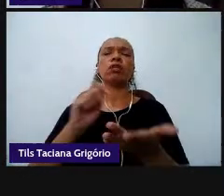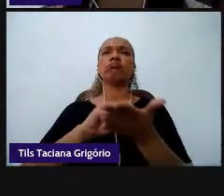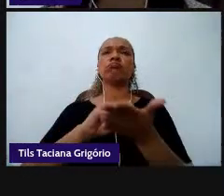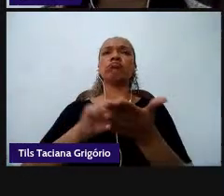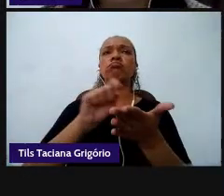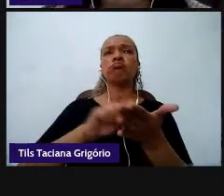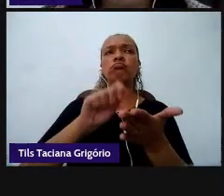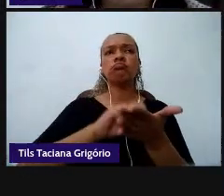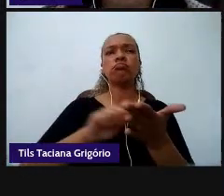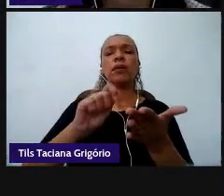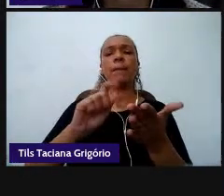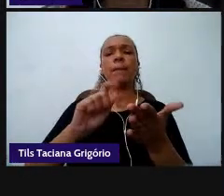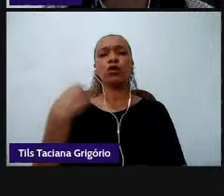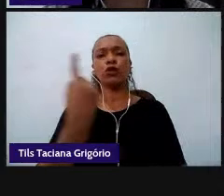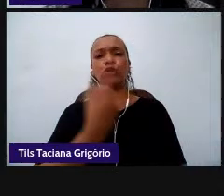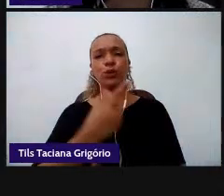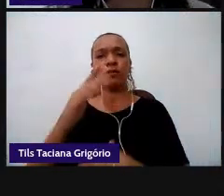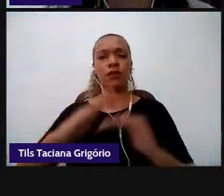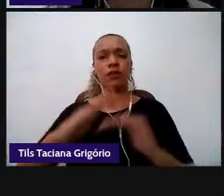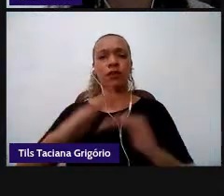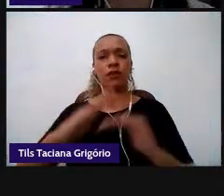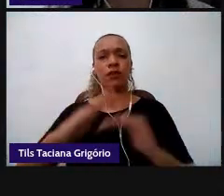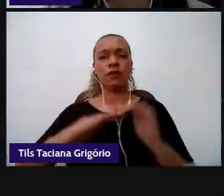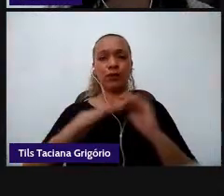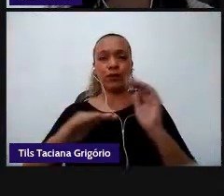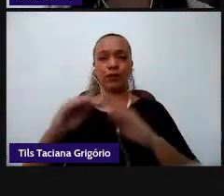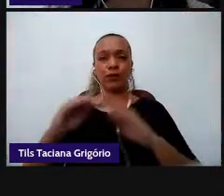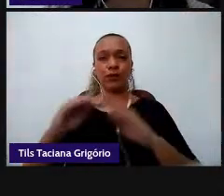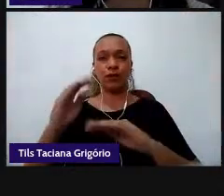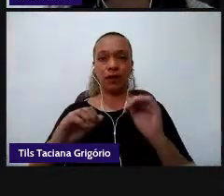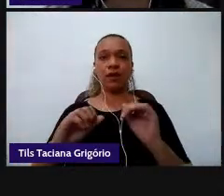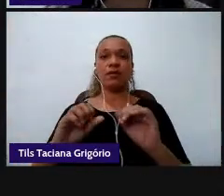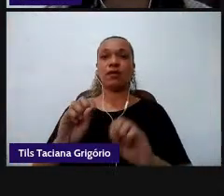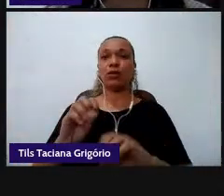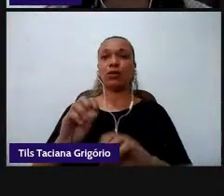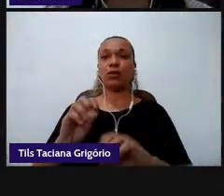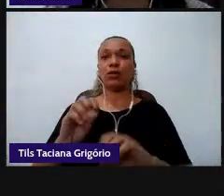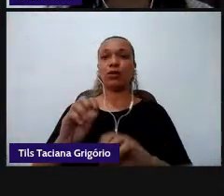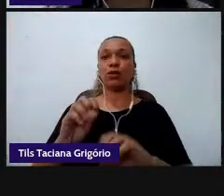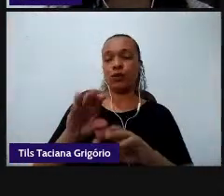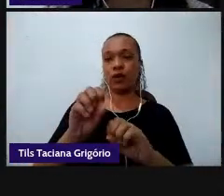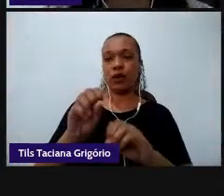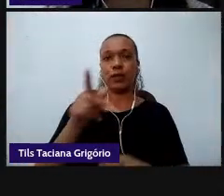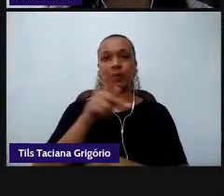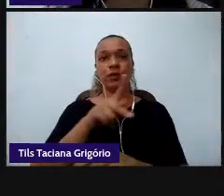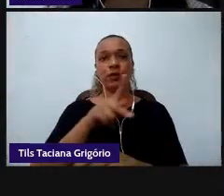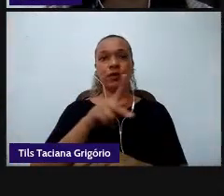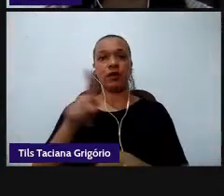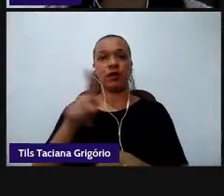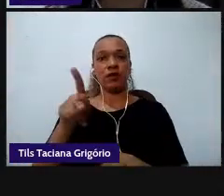educação professores que somos nós temos um desafio e aqui eu não trago os questionamentos